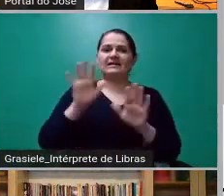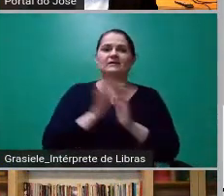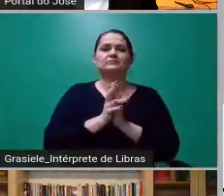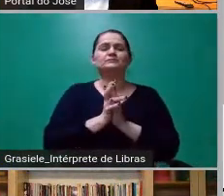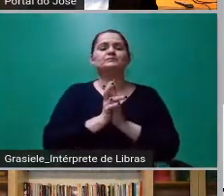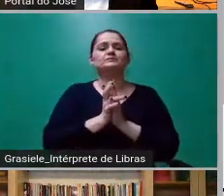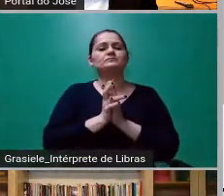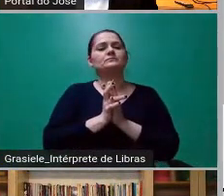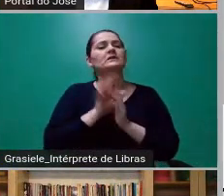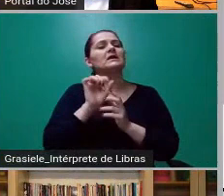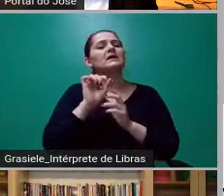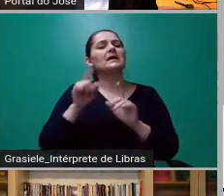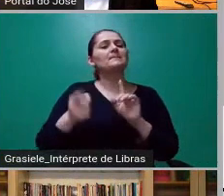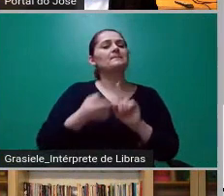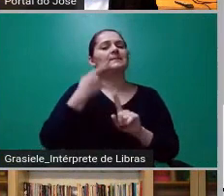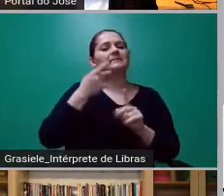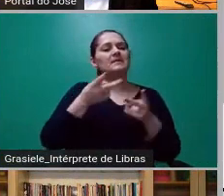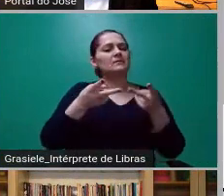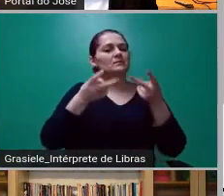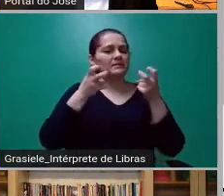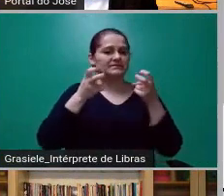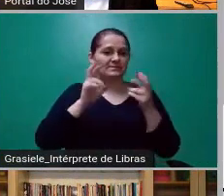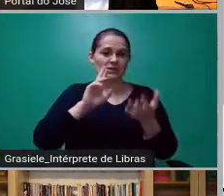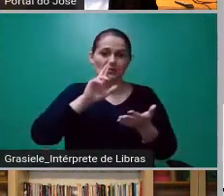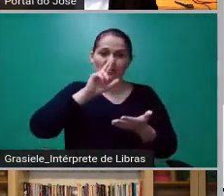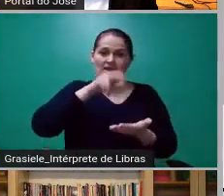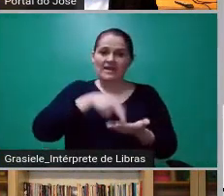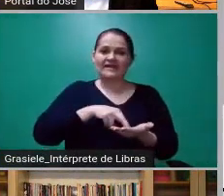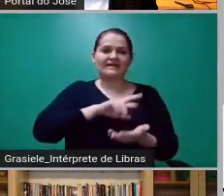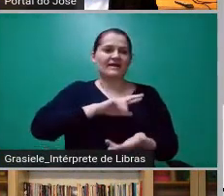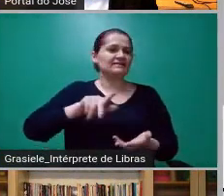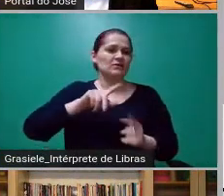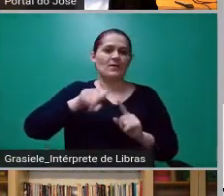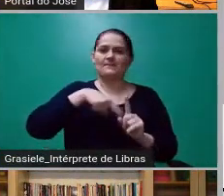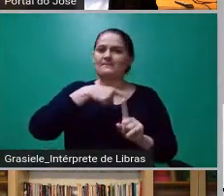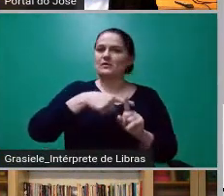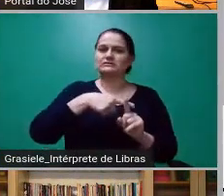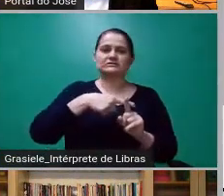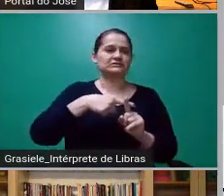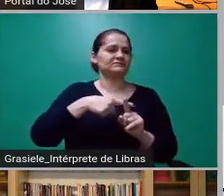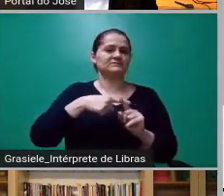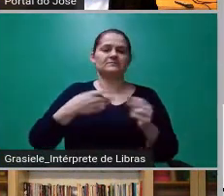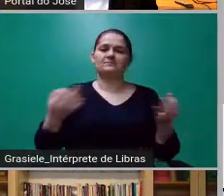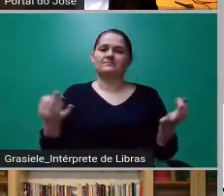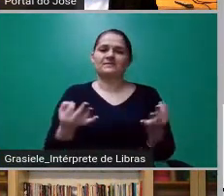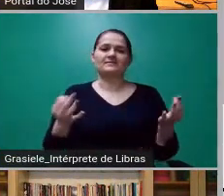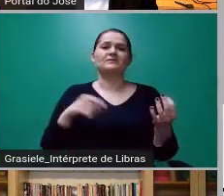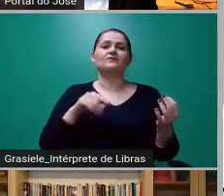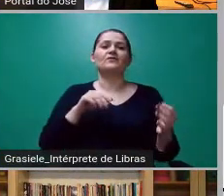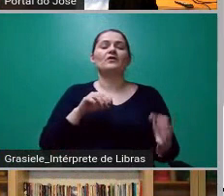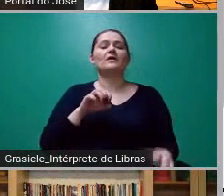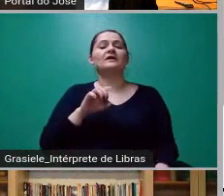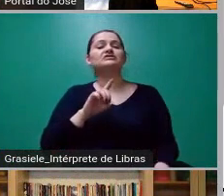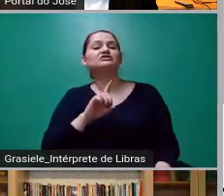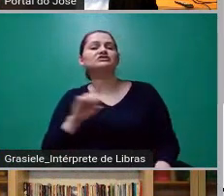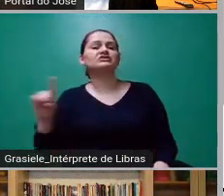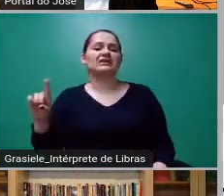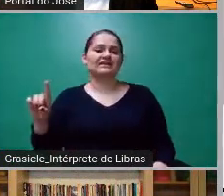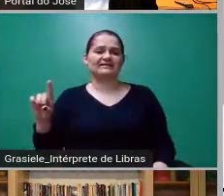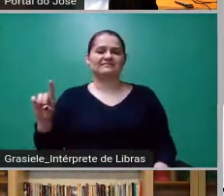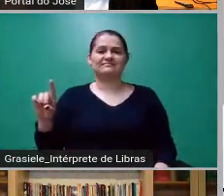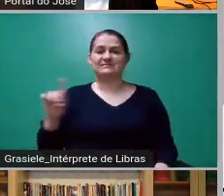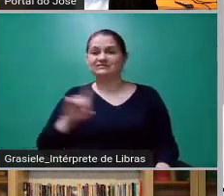não era assim tão positiva, nem tão cor-de-rosa, foi justamente a extrema direita mundial, quando transformou